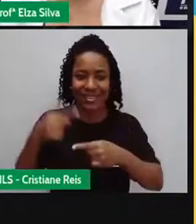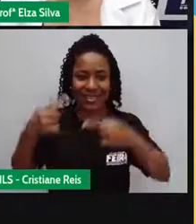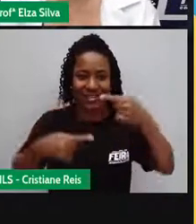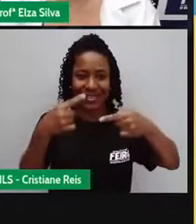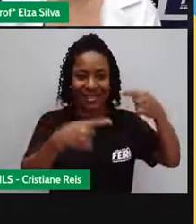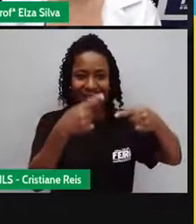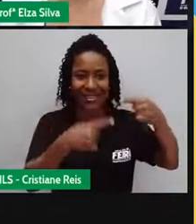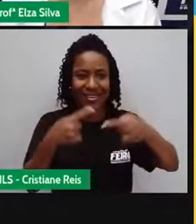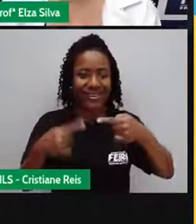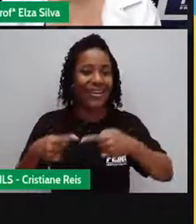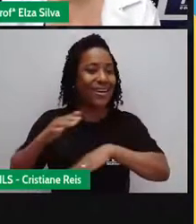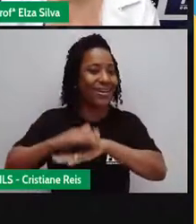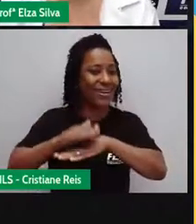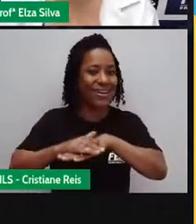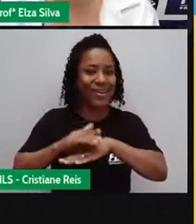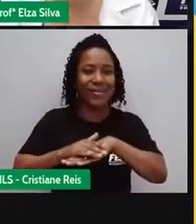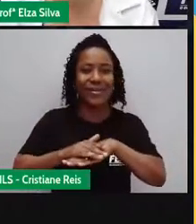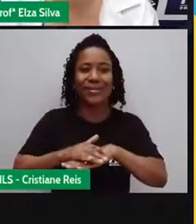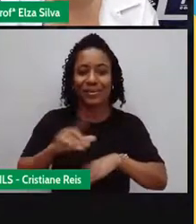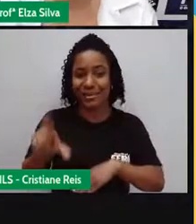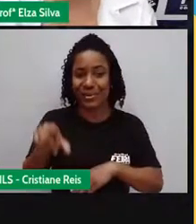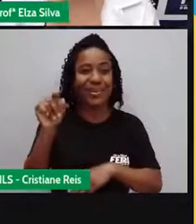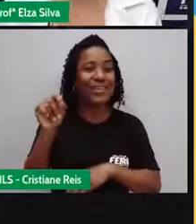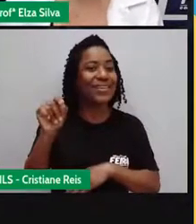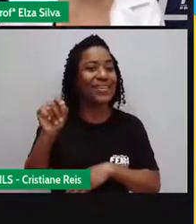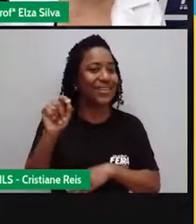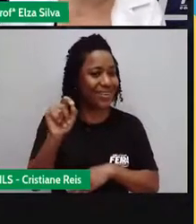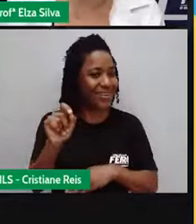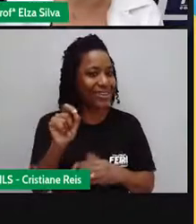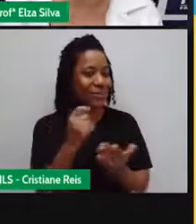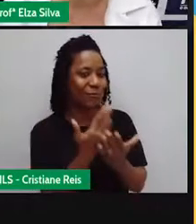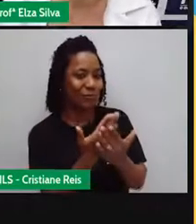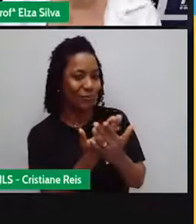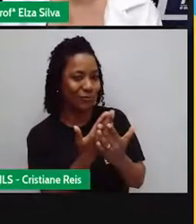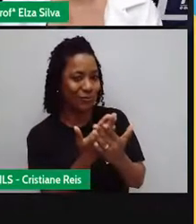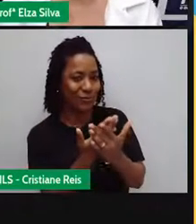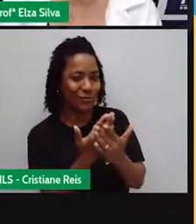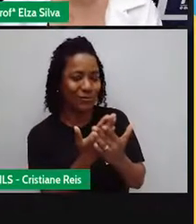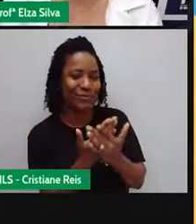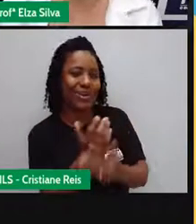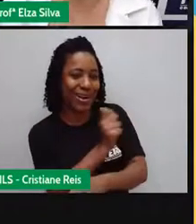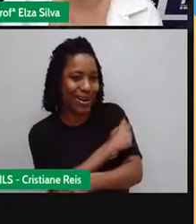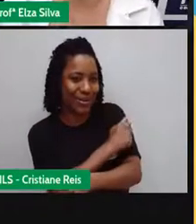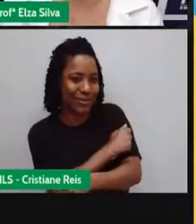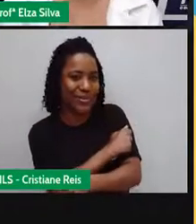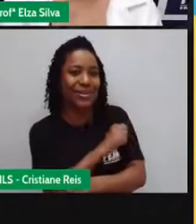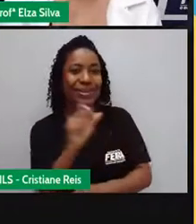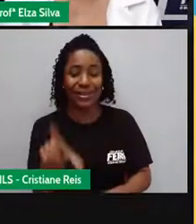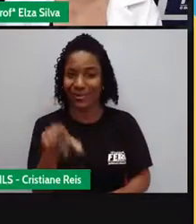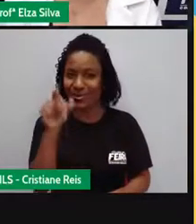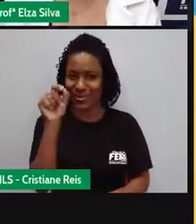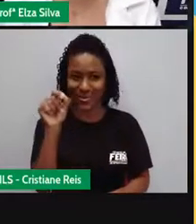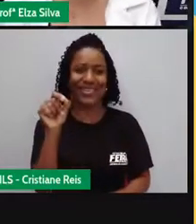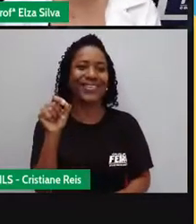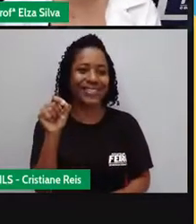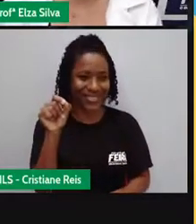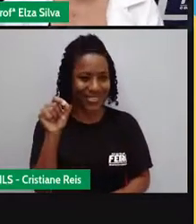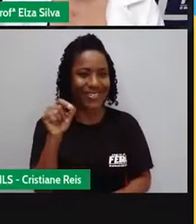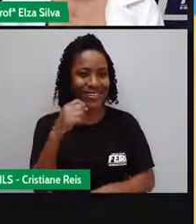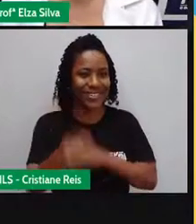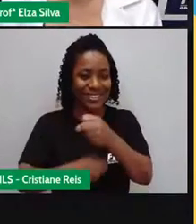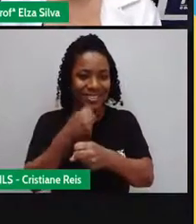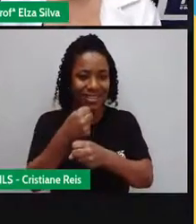Exclusivamente Por estudantes Do Ensino Fundamental Então, temos mais Essa novidade Este ano